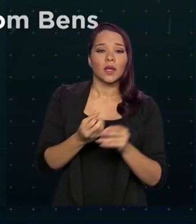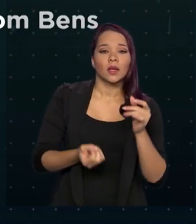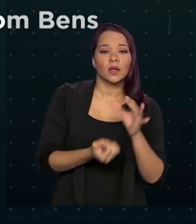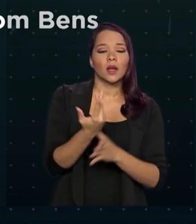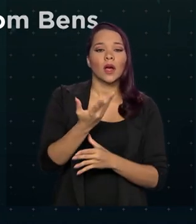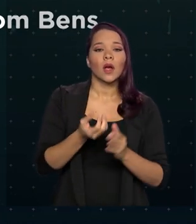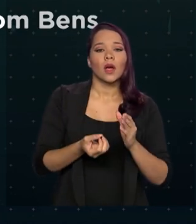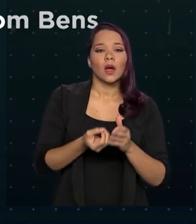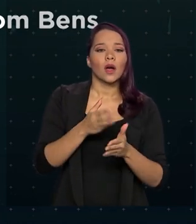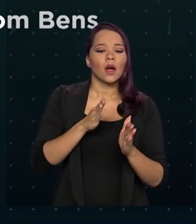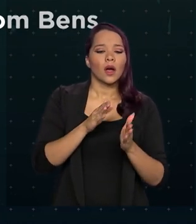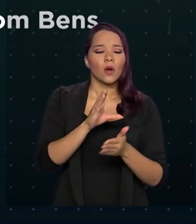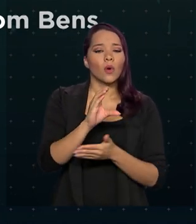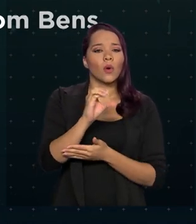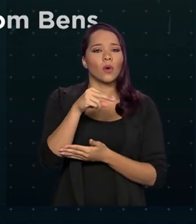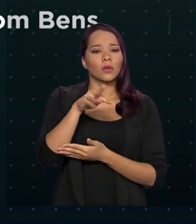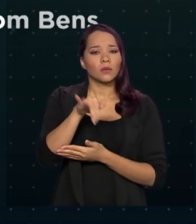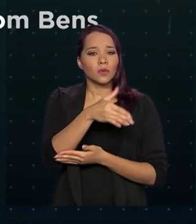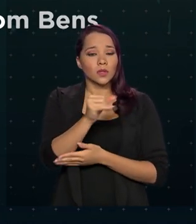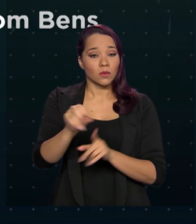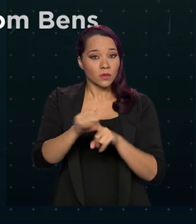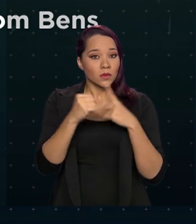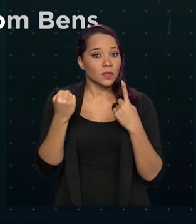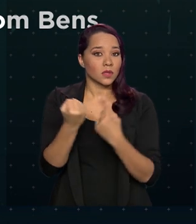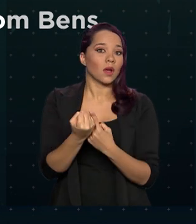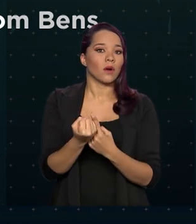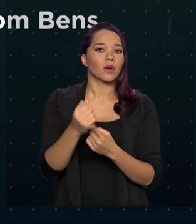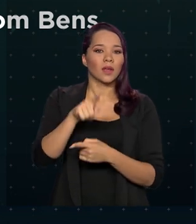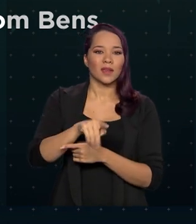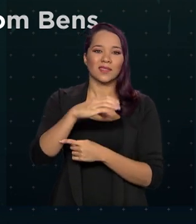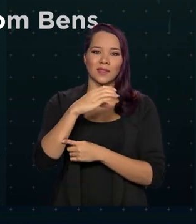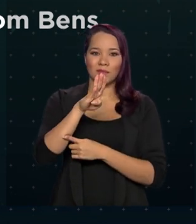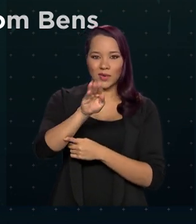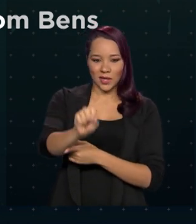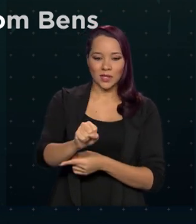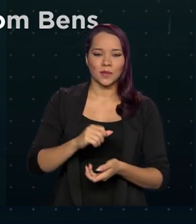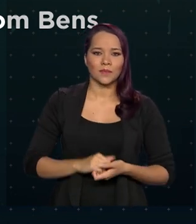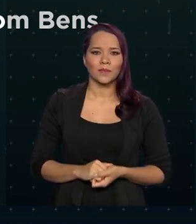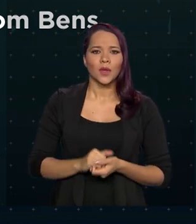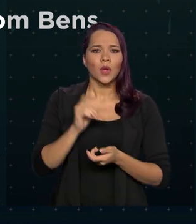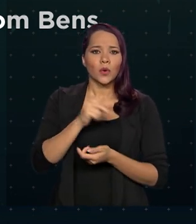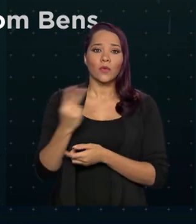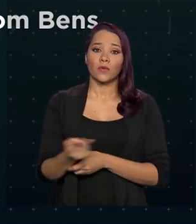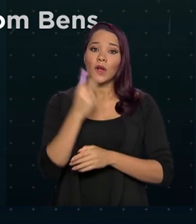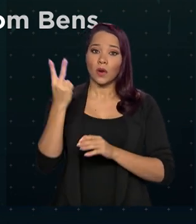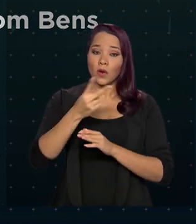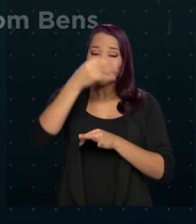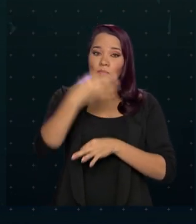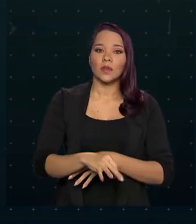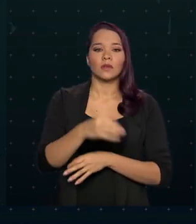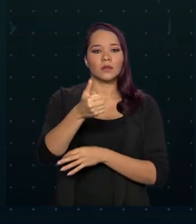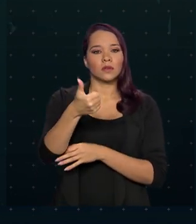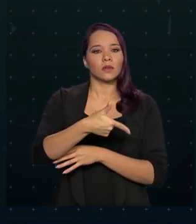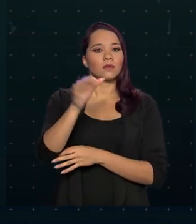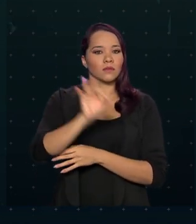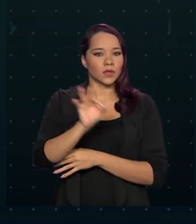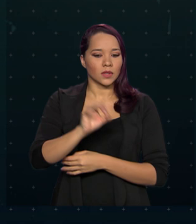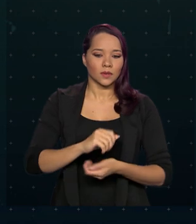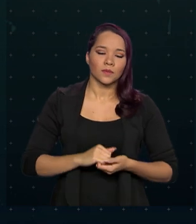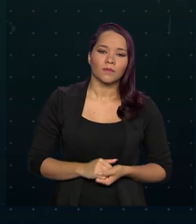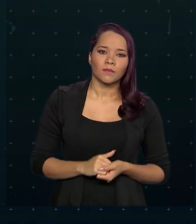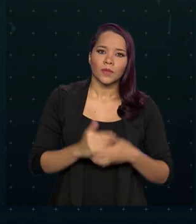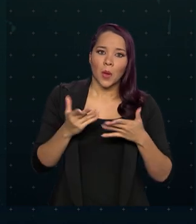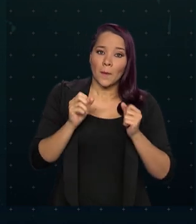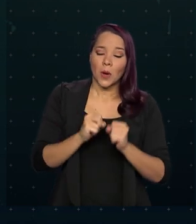Social sobre Operações com Bens e Serviços, a CBS, com alíquota fixa de 12%. Na prática,